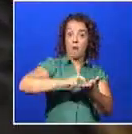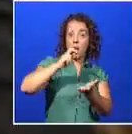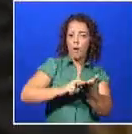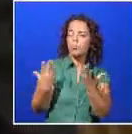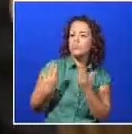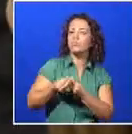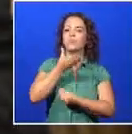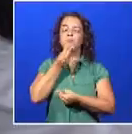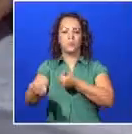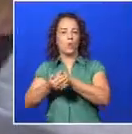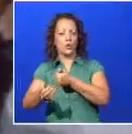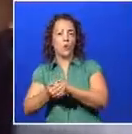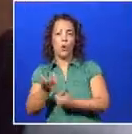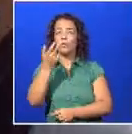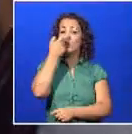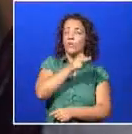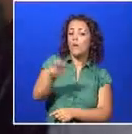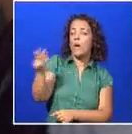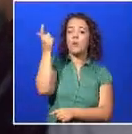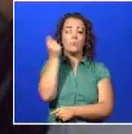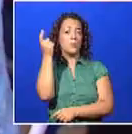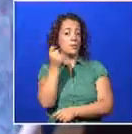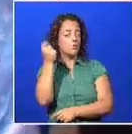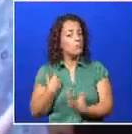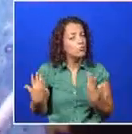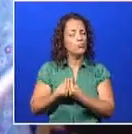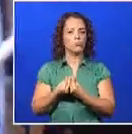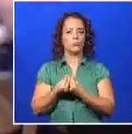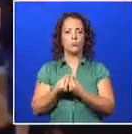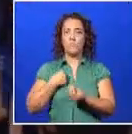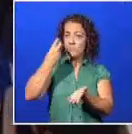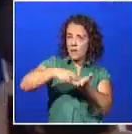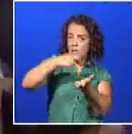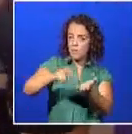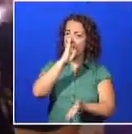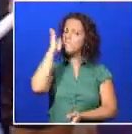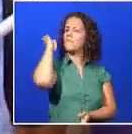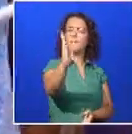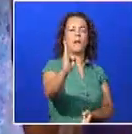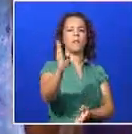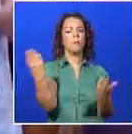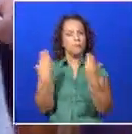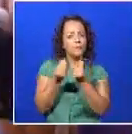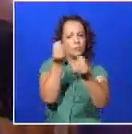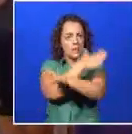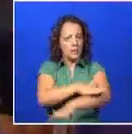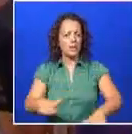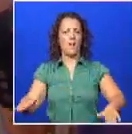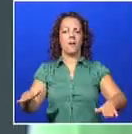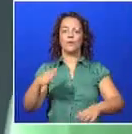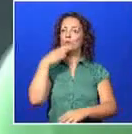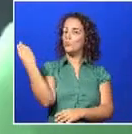com os nossos idosos, com os nossos pensionistas e reformados. Temos de caminhar em frente com as nossas crianças